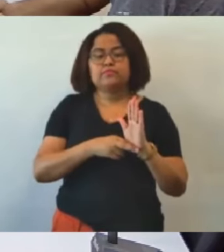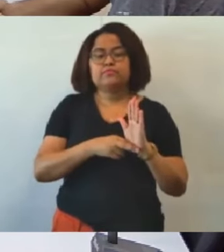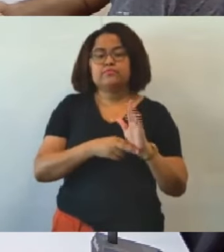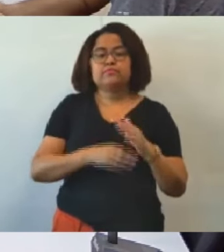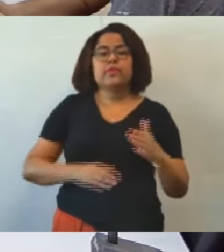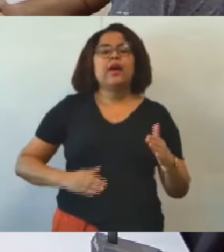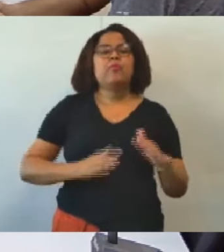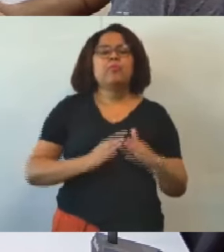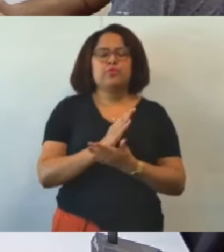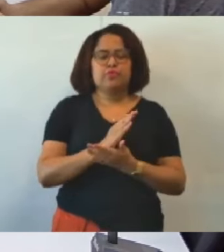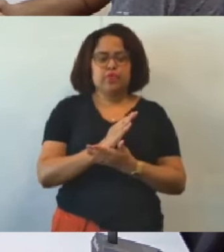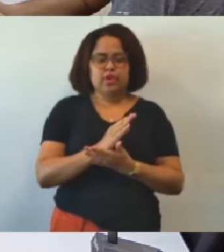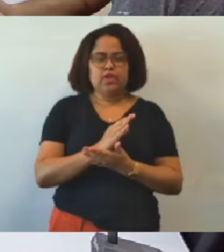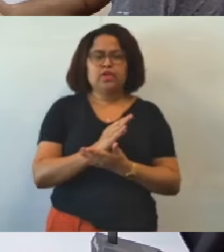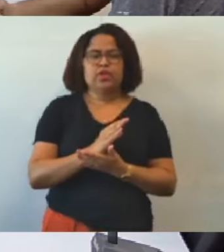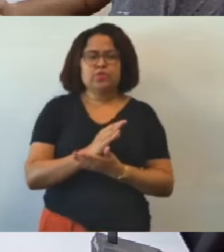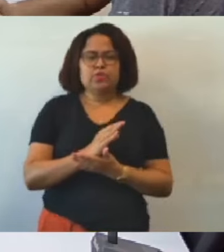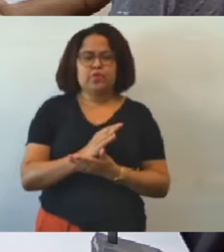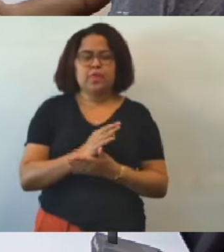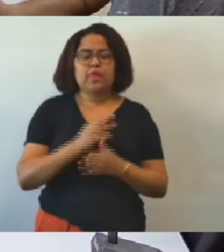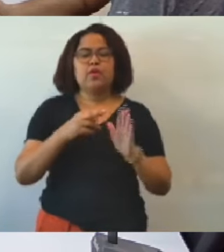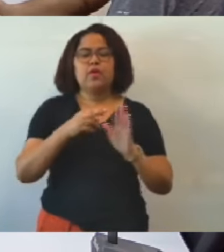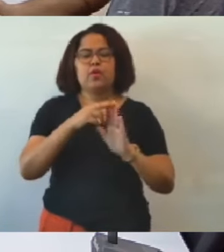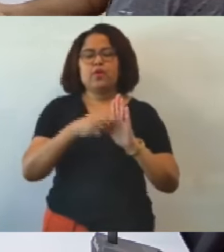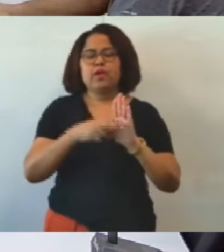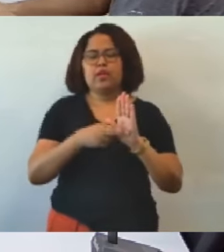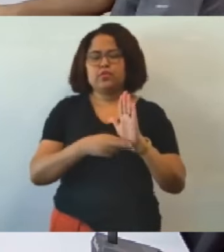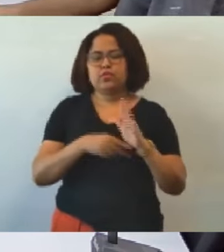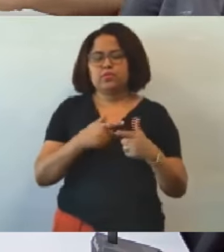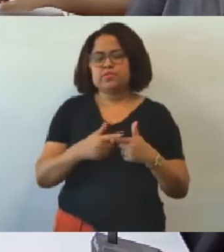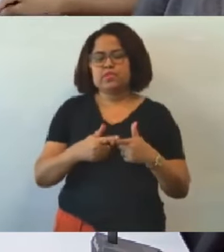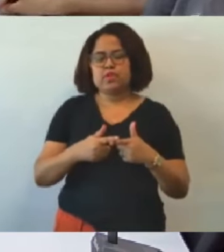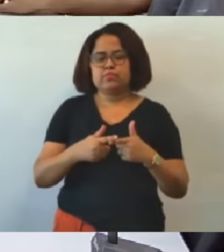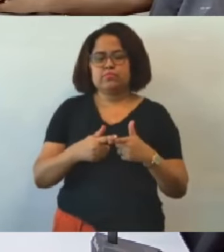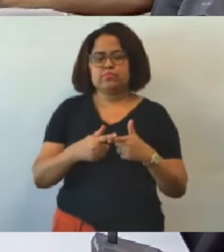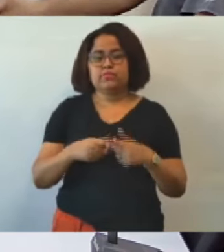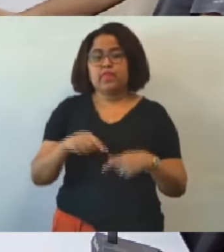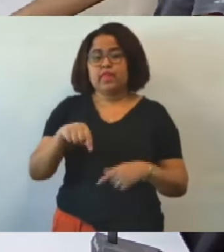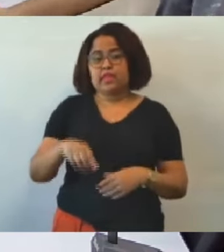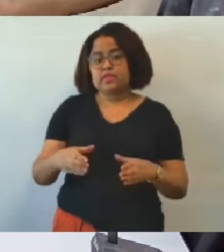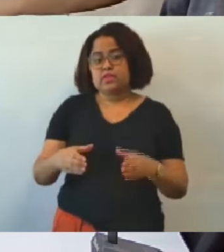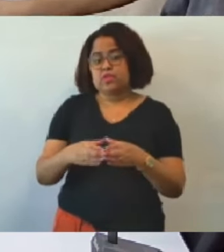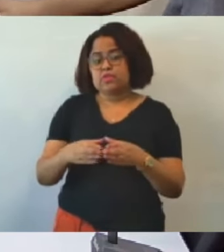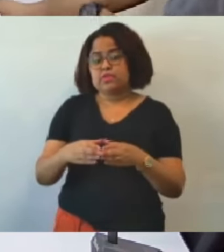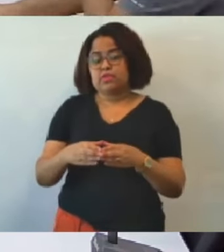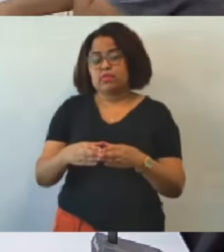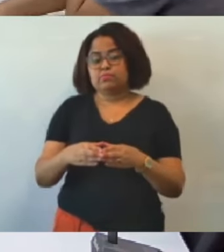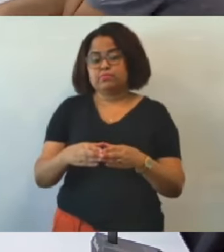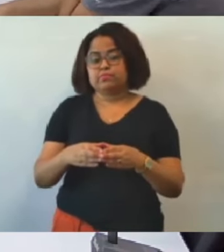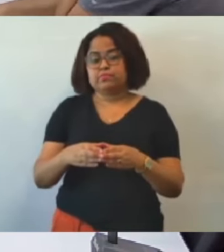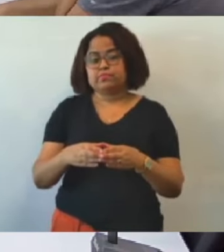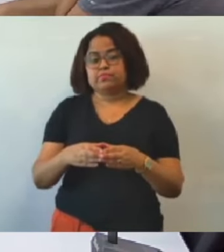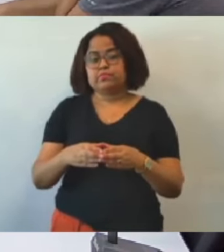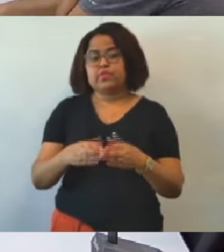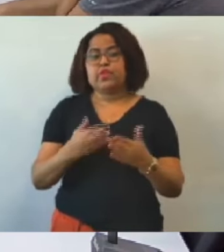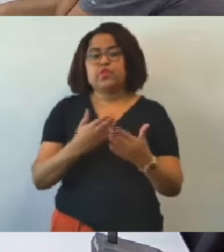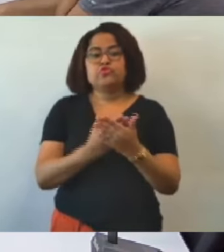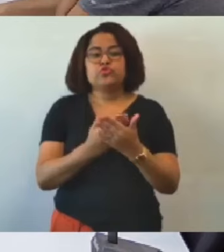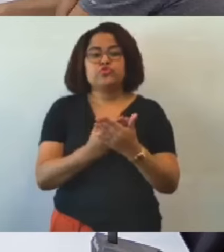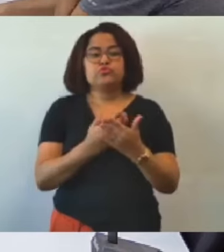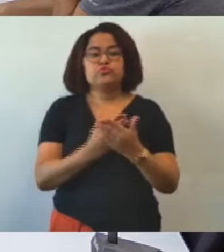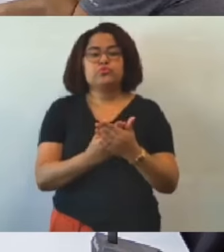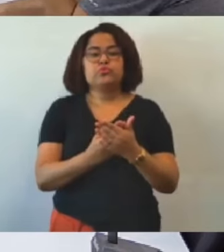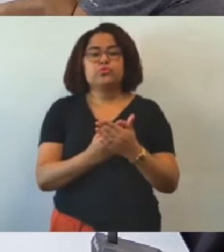aprovado o relatório nesta comissão de estudo para os